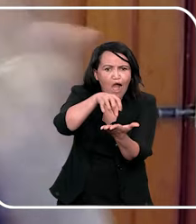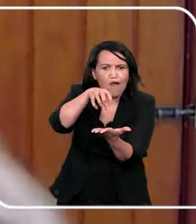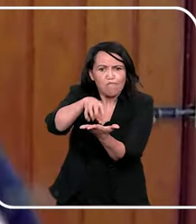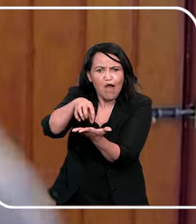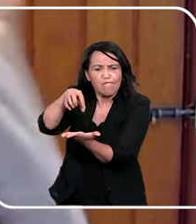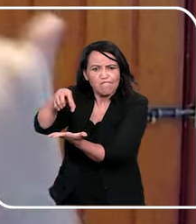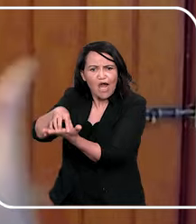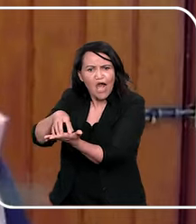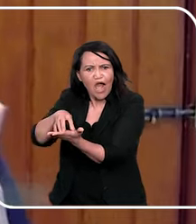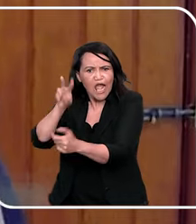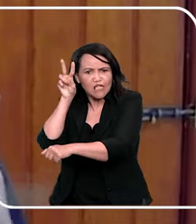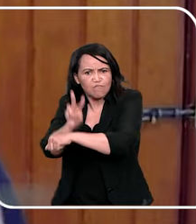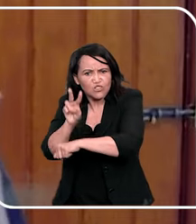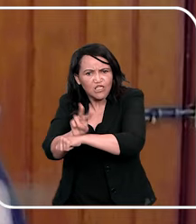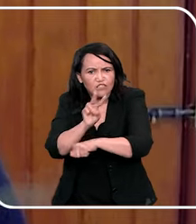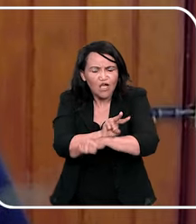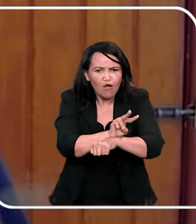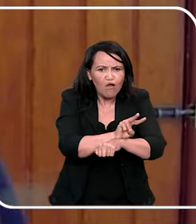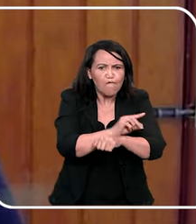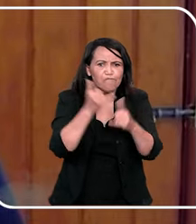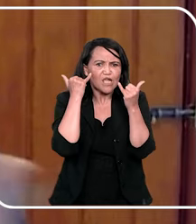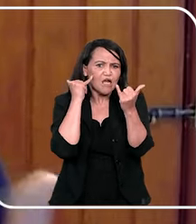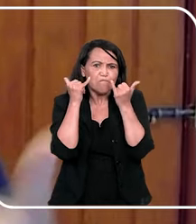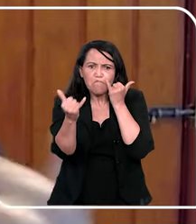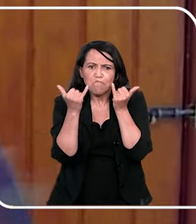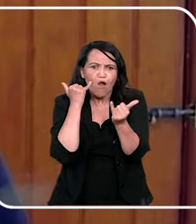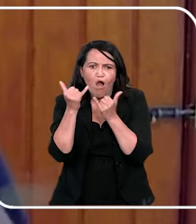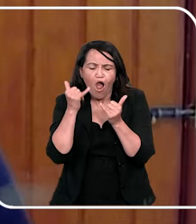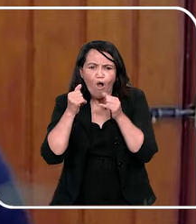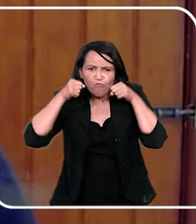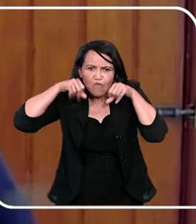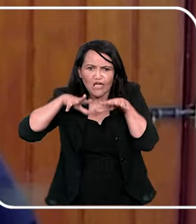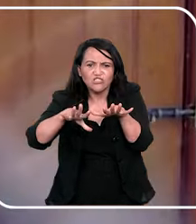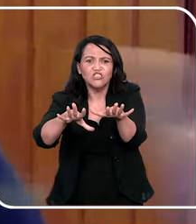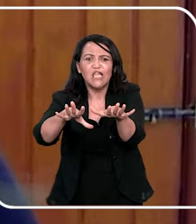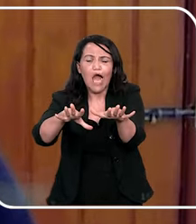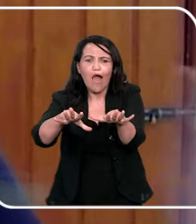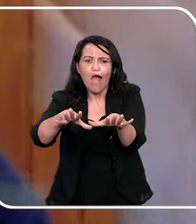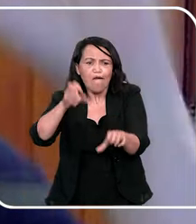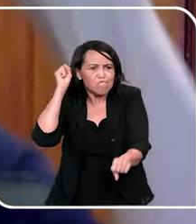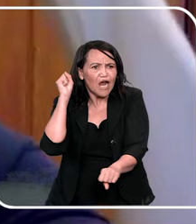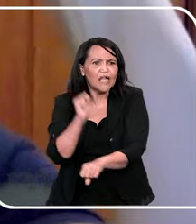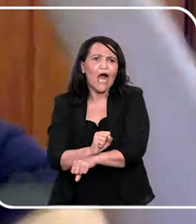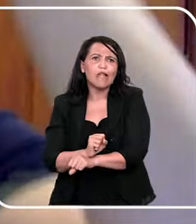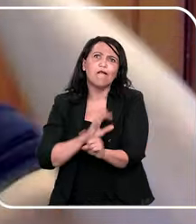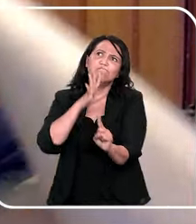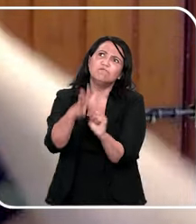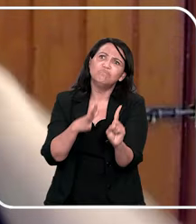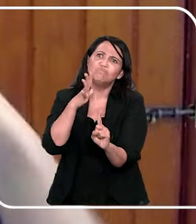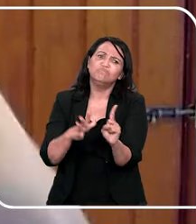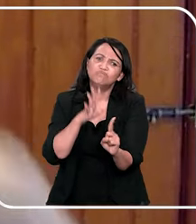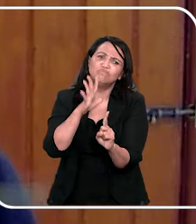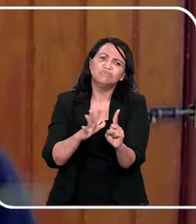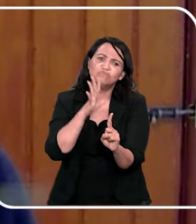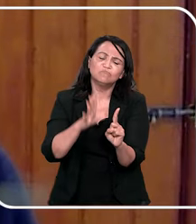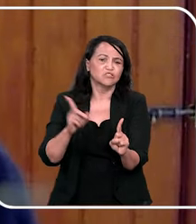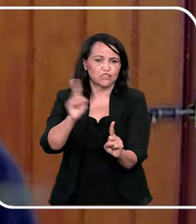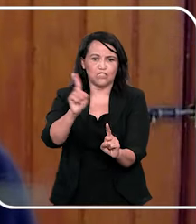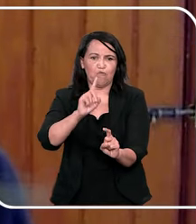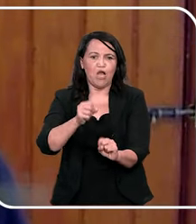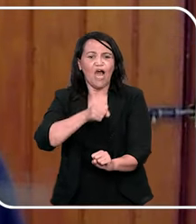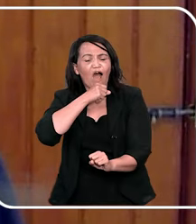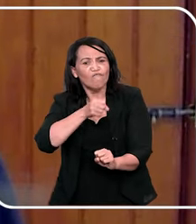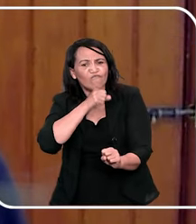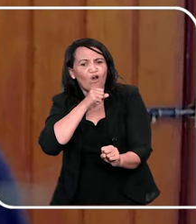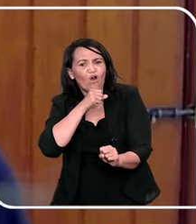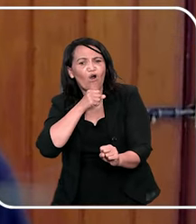vocês que vocês devem compartilhar essas informações devagar, não é que a gente vai parar e dar uma palestra para eles, mas a avó que